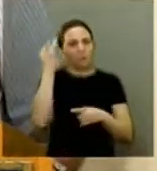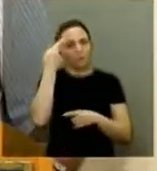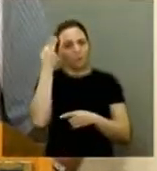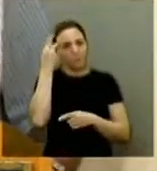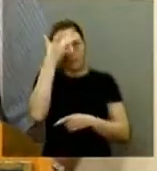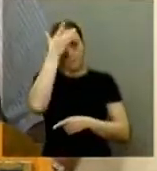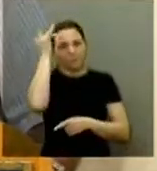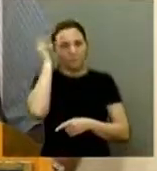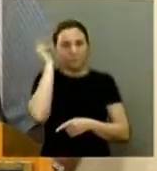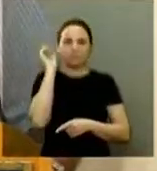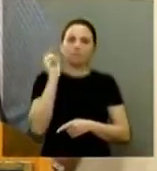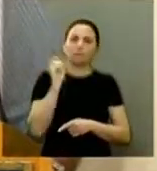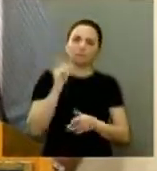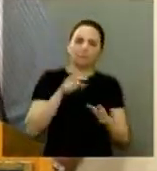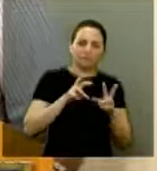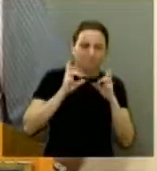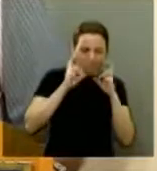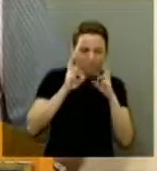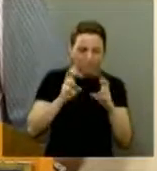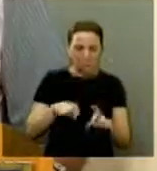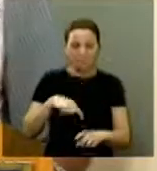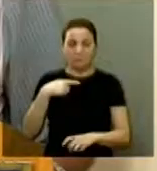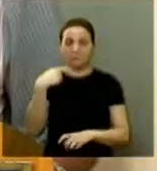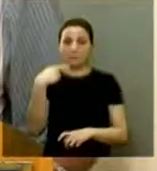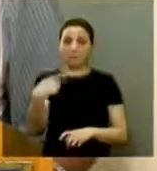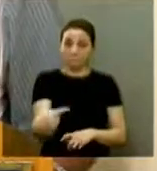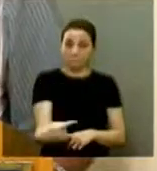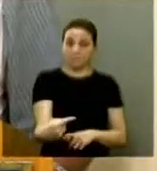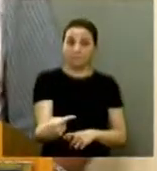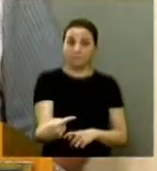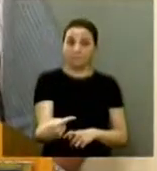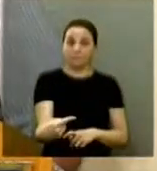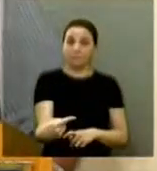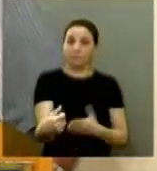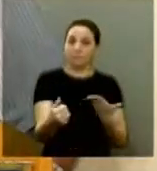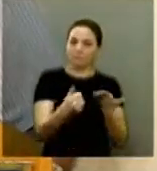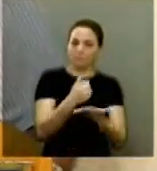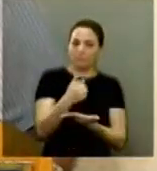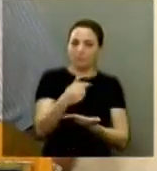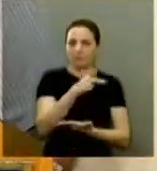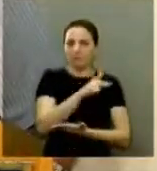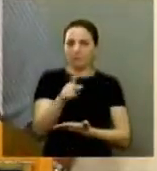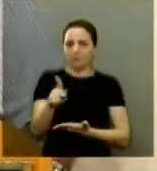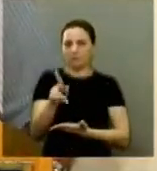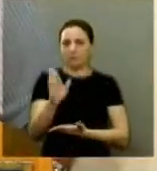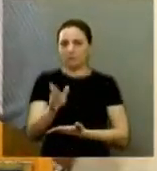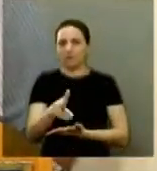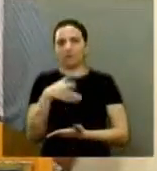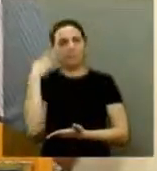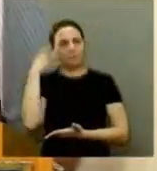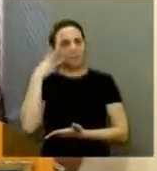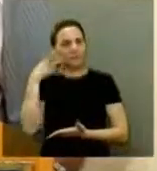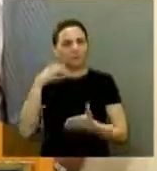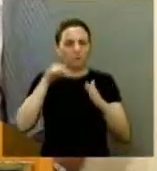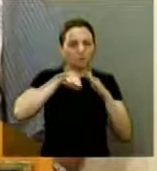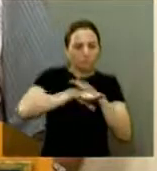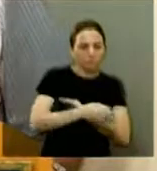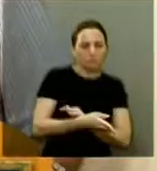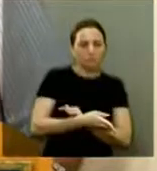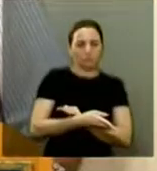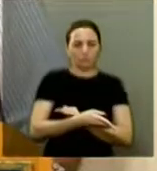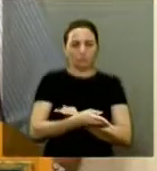as pessoas falam que vão apurar e depois em cima daquilo que o presidente falou de acordos se esconde tudo embaixo